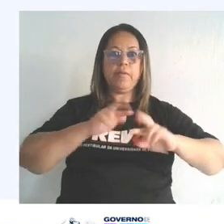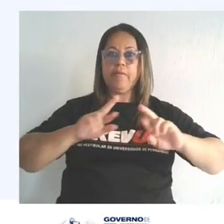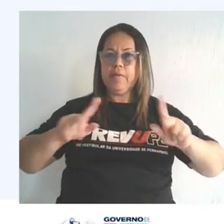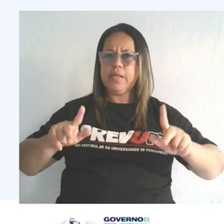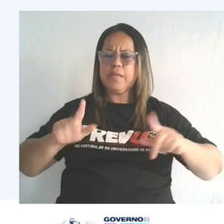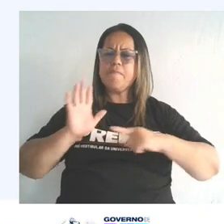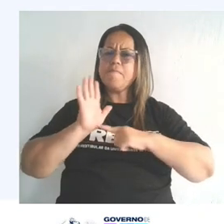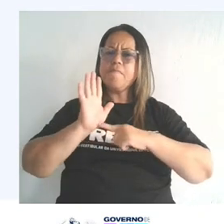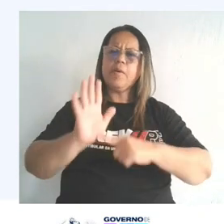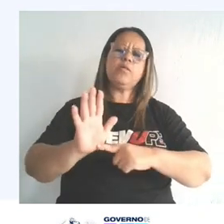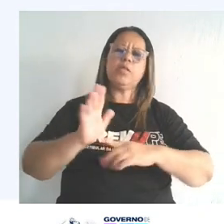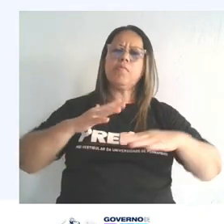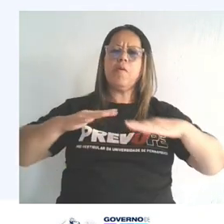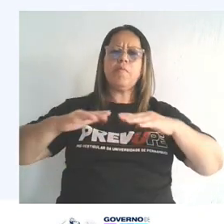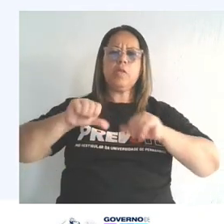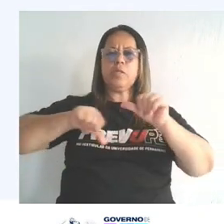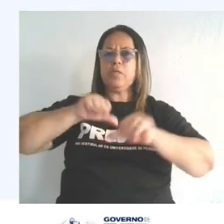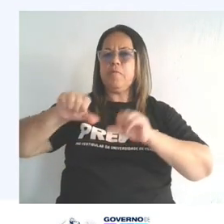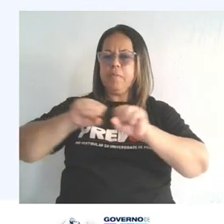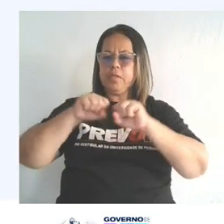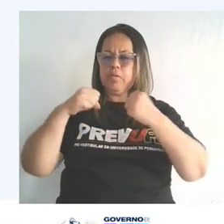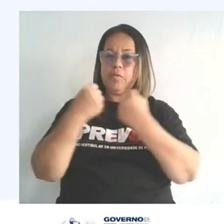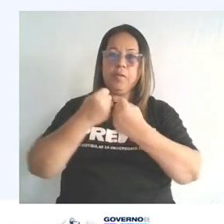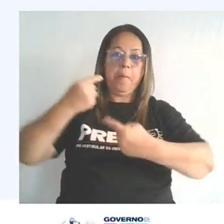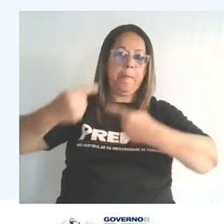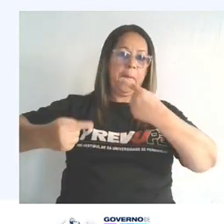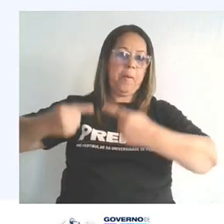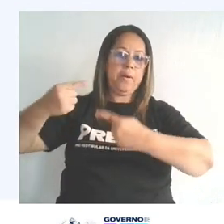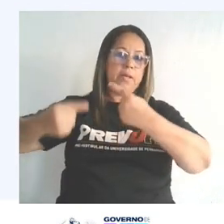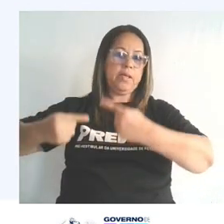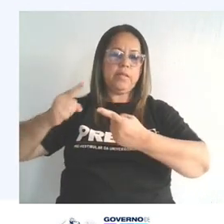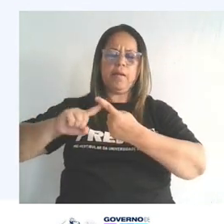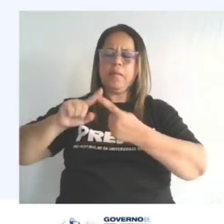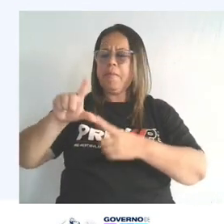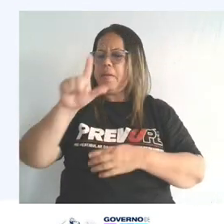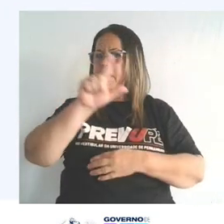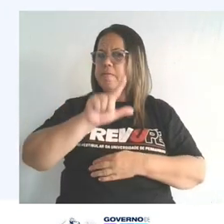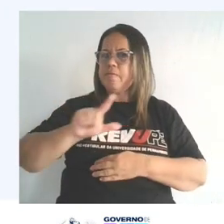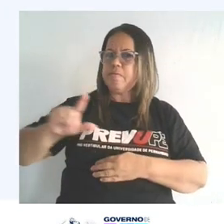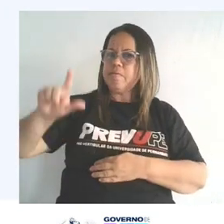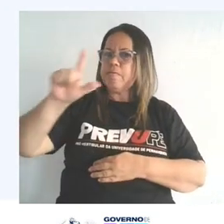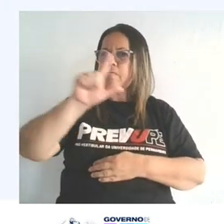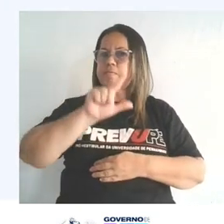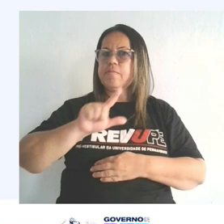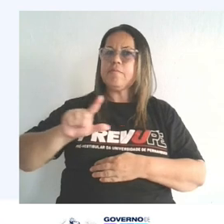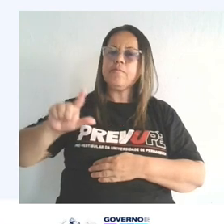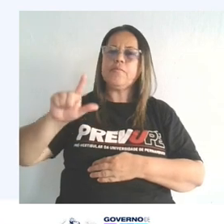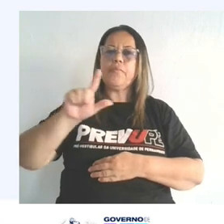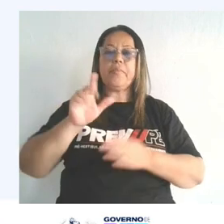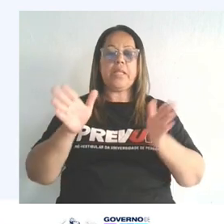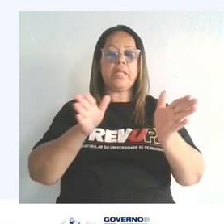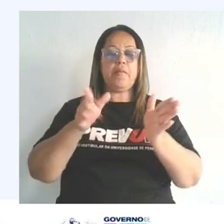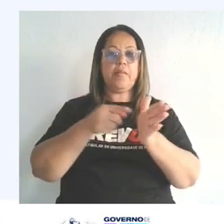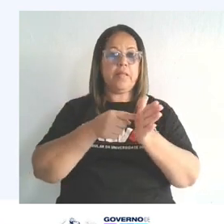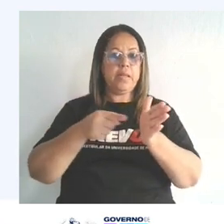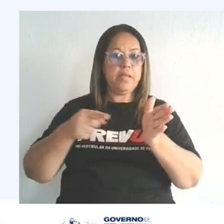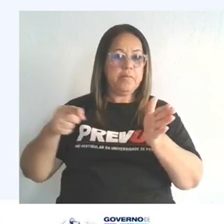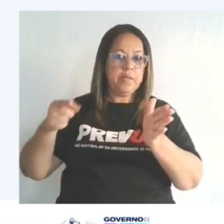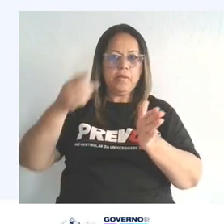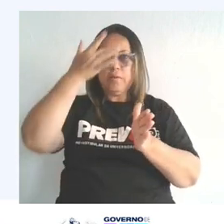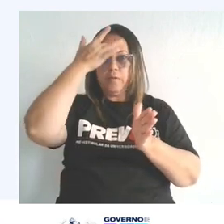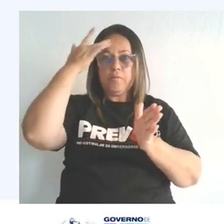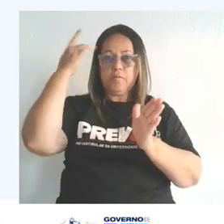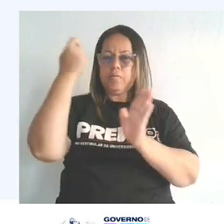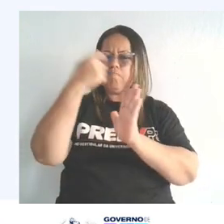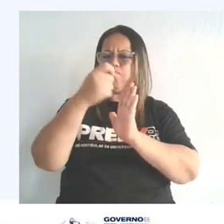refletindo o movimento de transformações sociais, políticas e literárias. Nessa época, os escritores